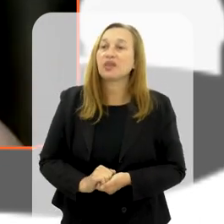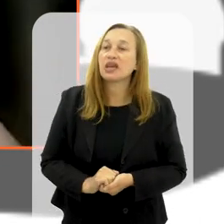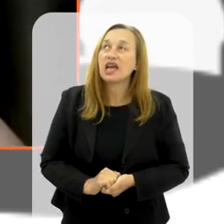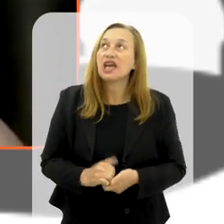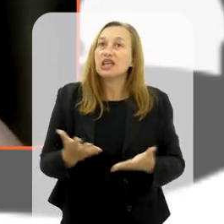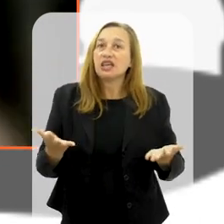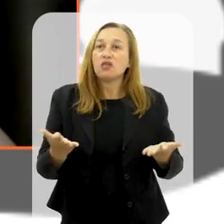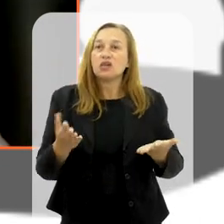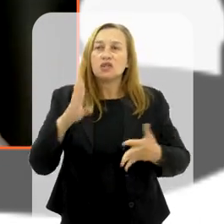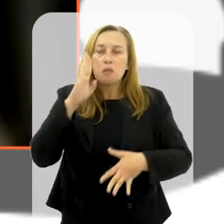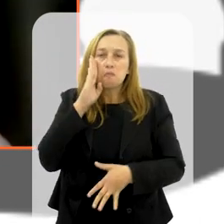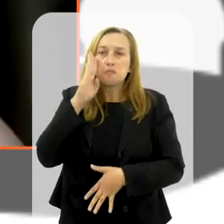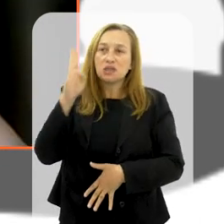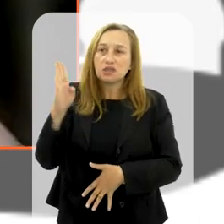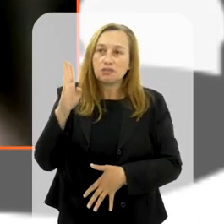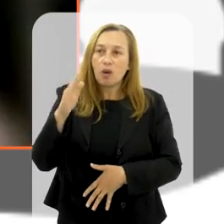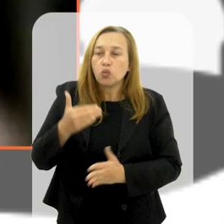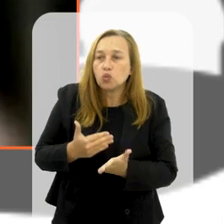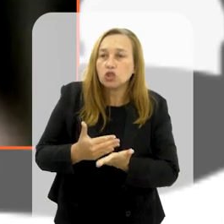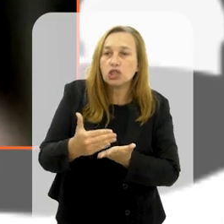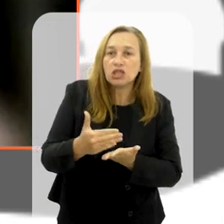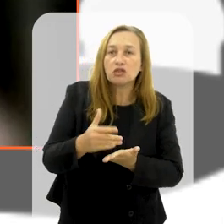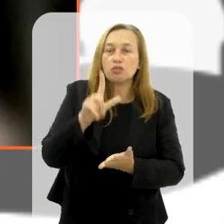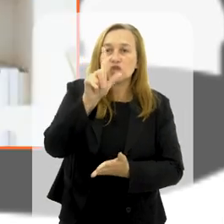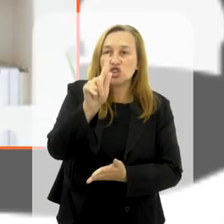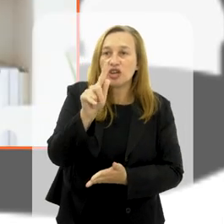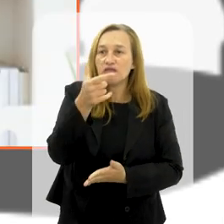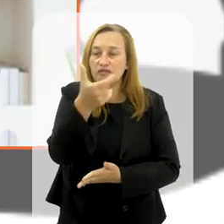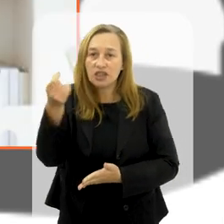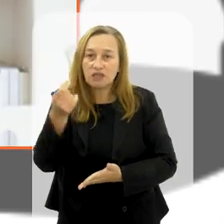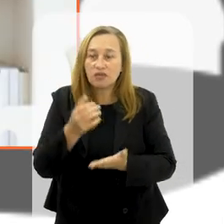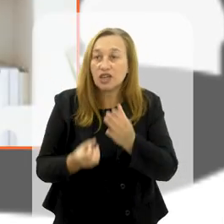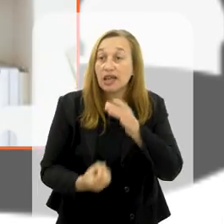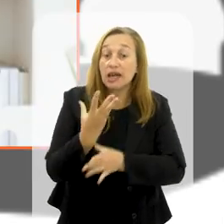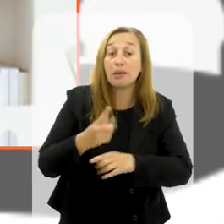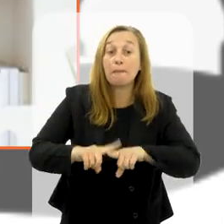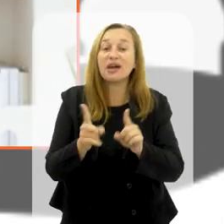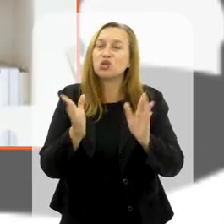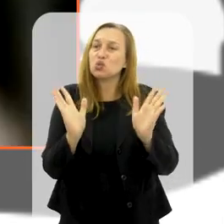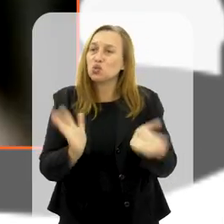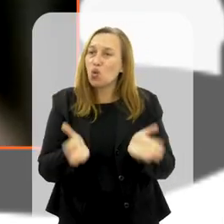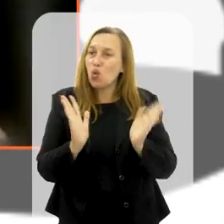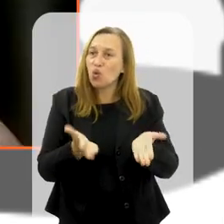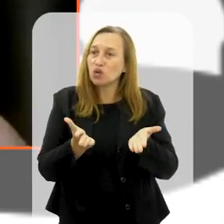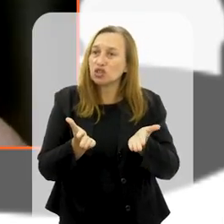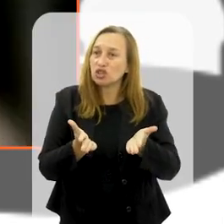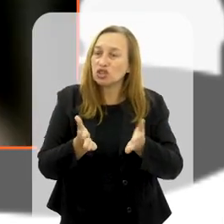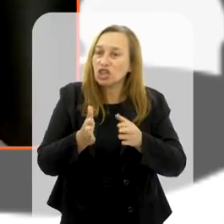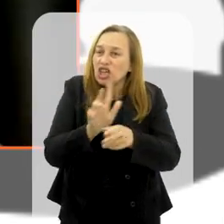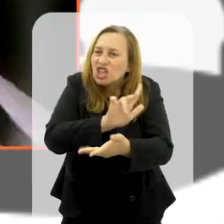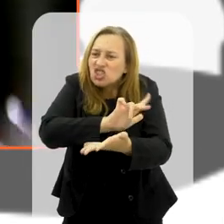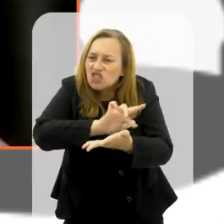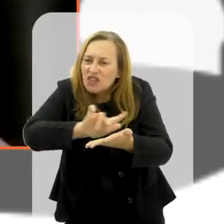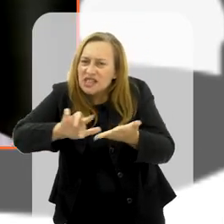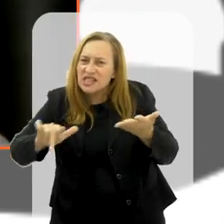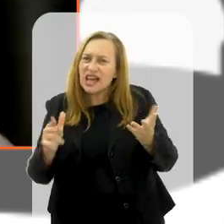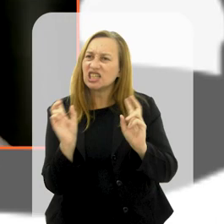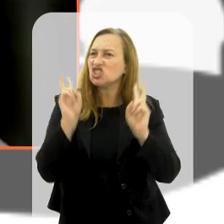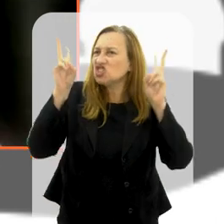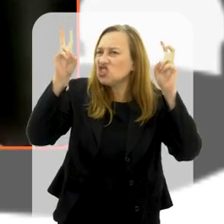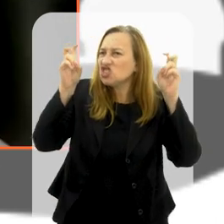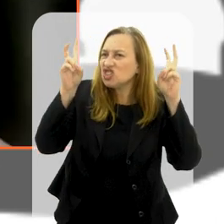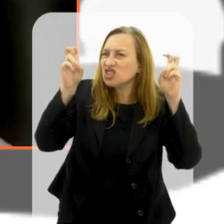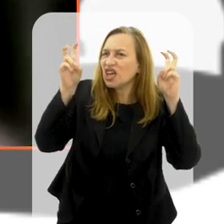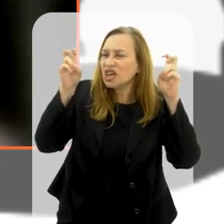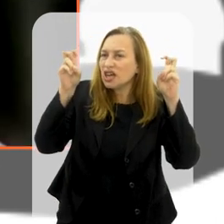função no início, quando o G20 foi criado, mas que hoje, diante da pluralidade de temas e da